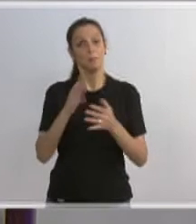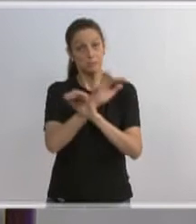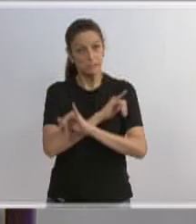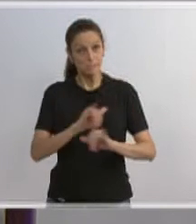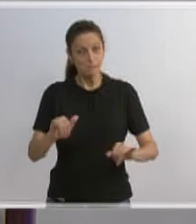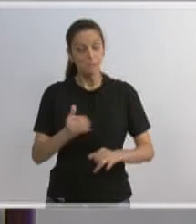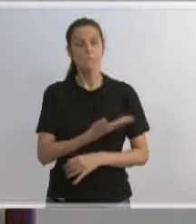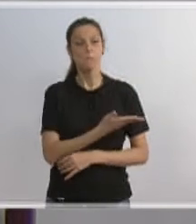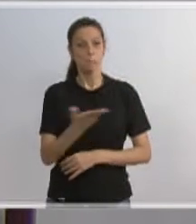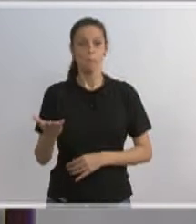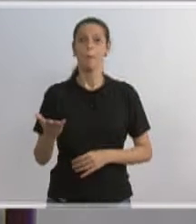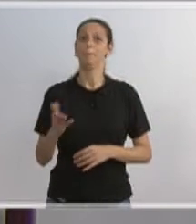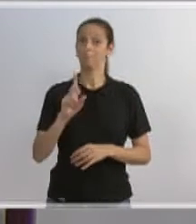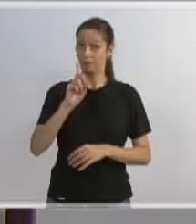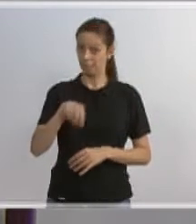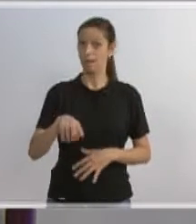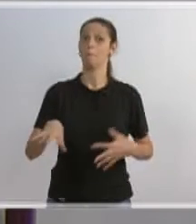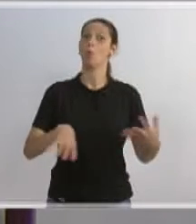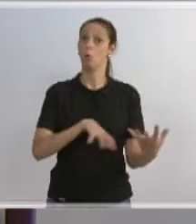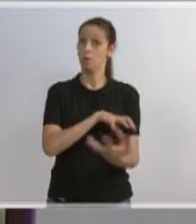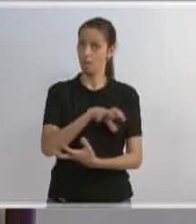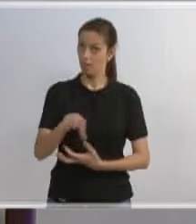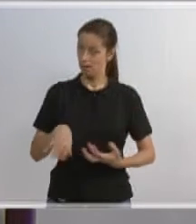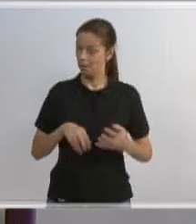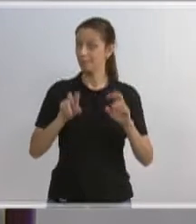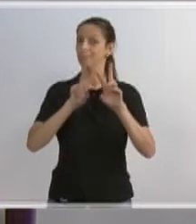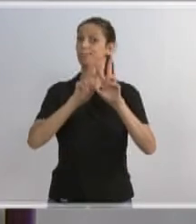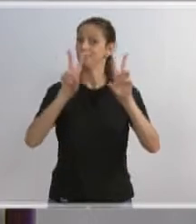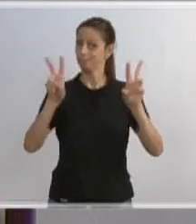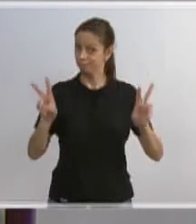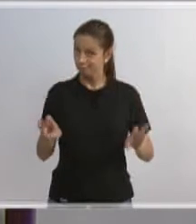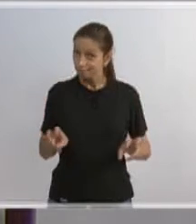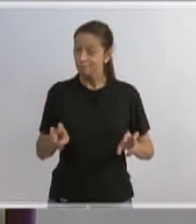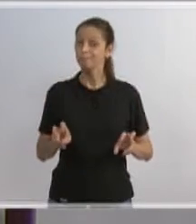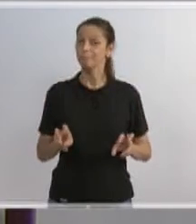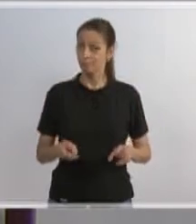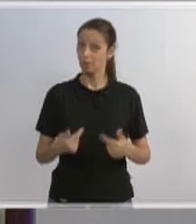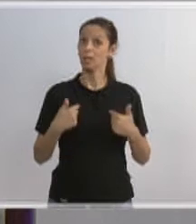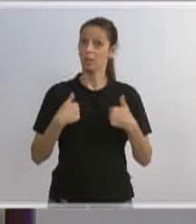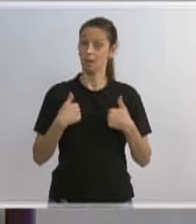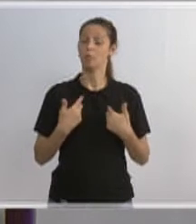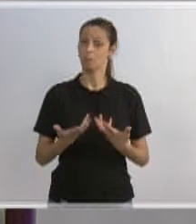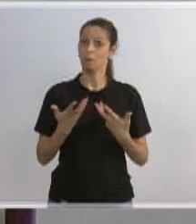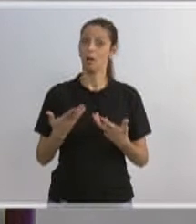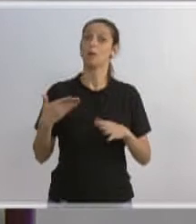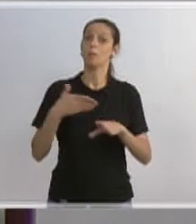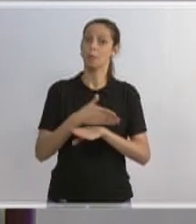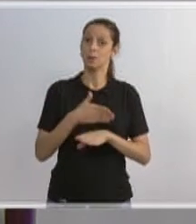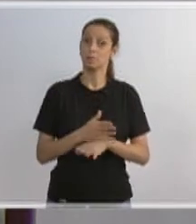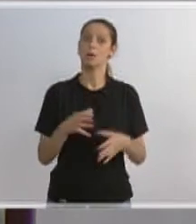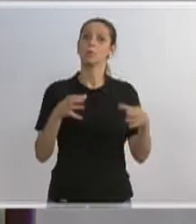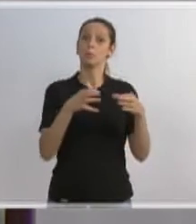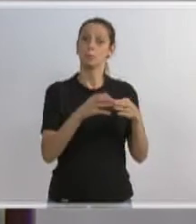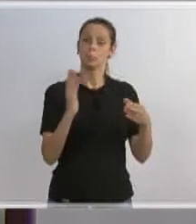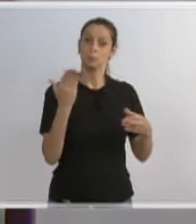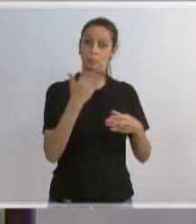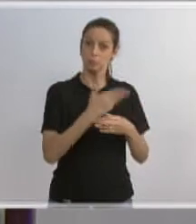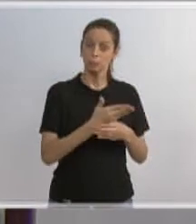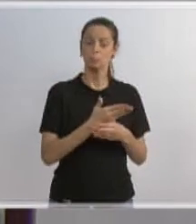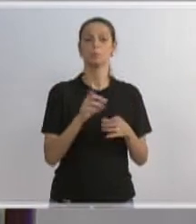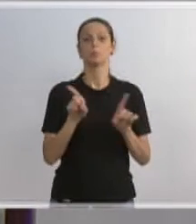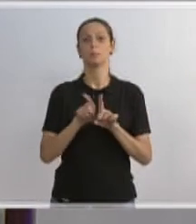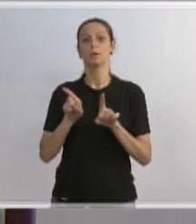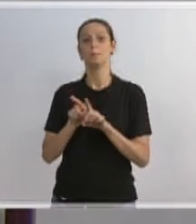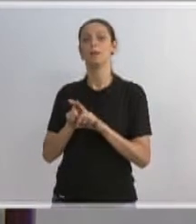é um assunto muito polêmico e eu gostaria de participar junto com os taxistas também e com o pessoal do